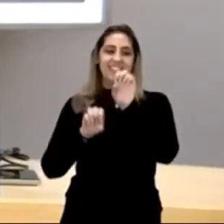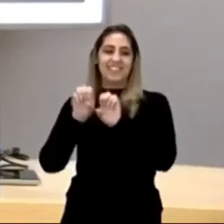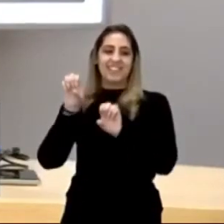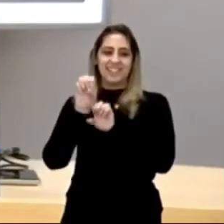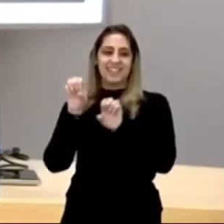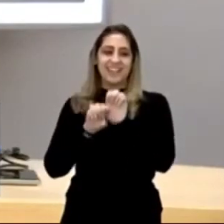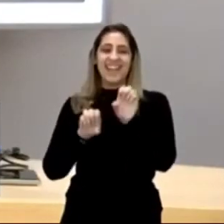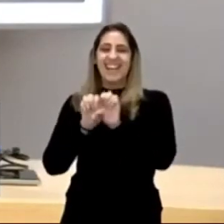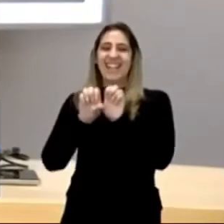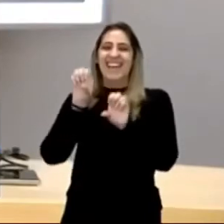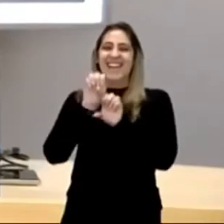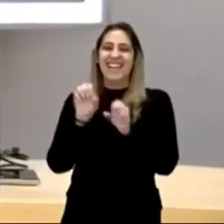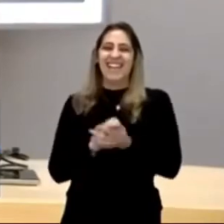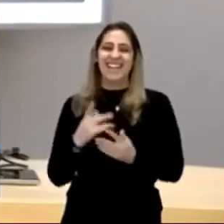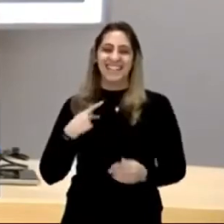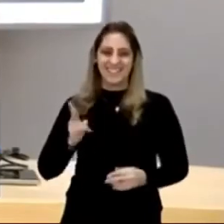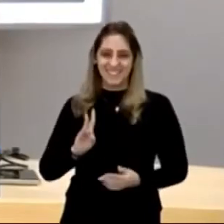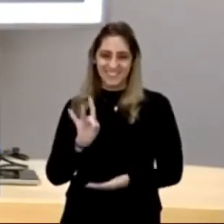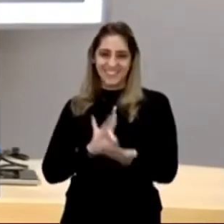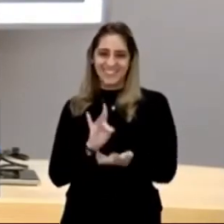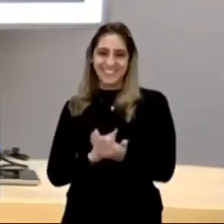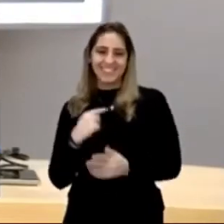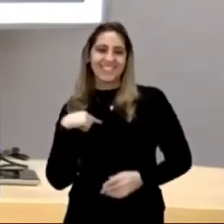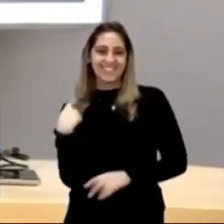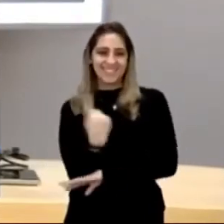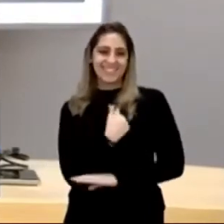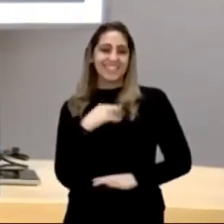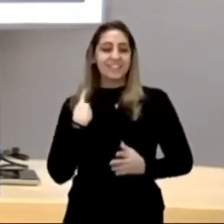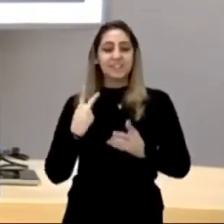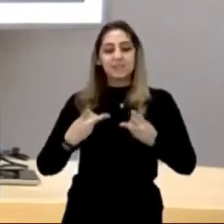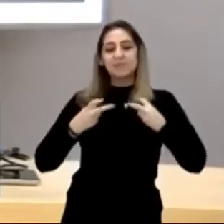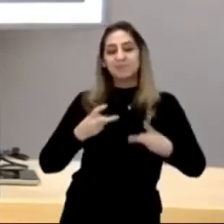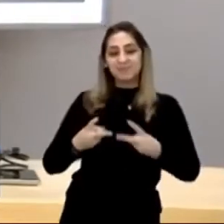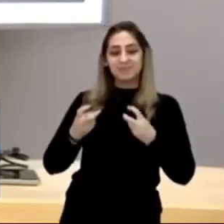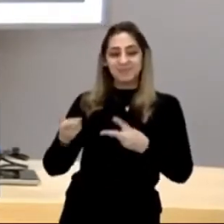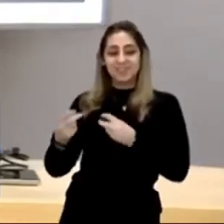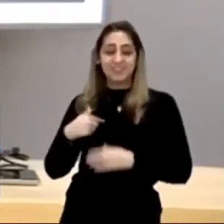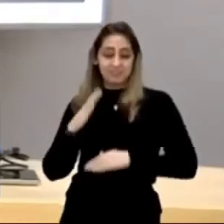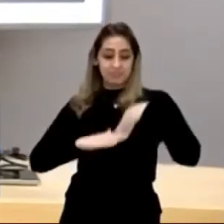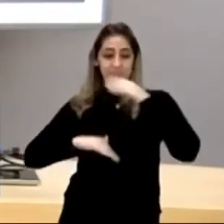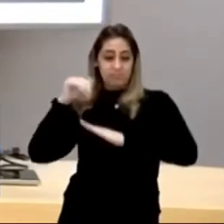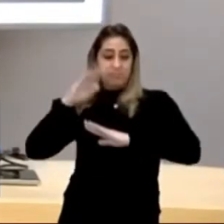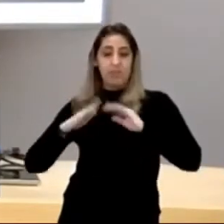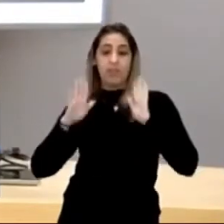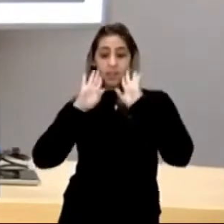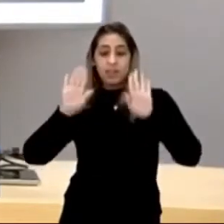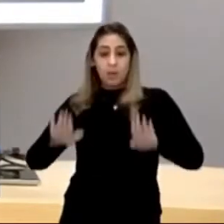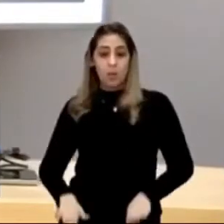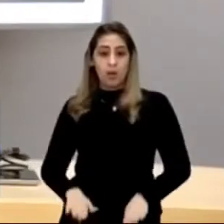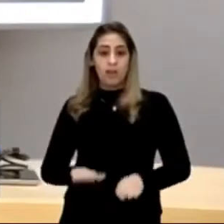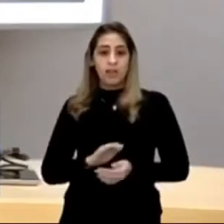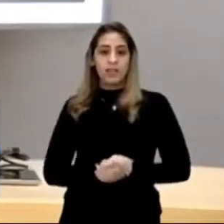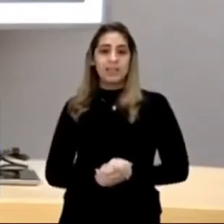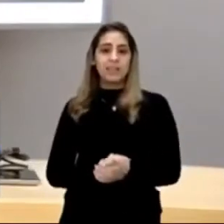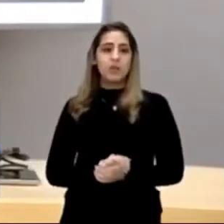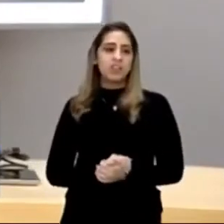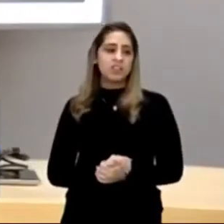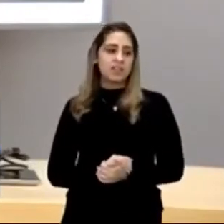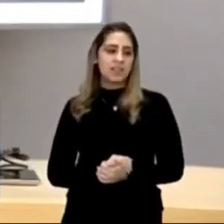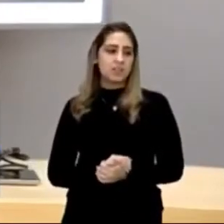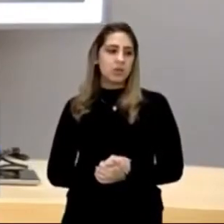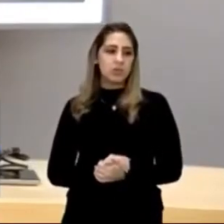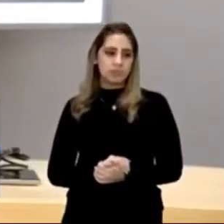dita verídica, em loco, a gente percebe uma construção ideológica aí, percebe o que, o